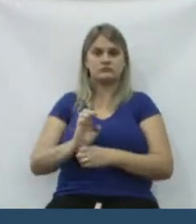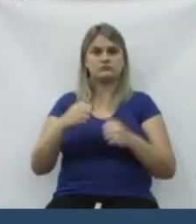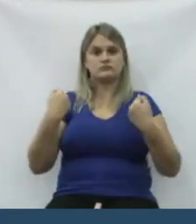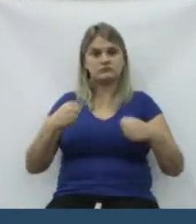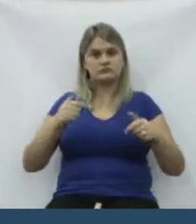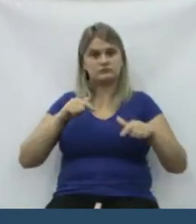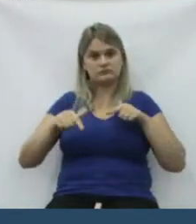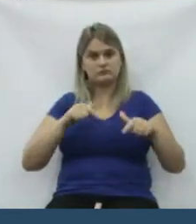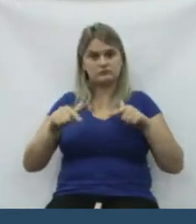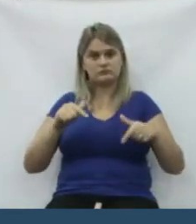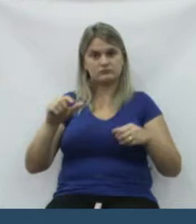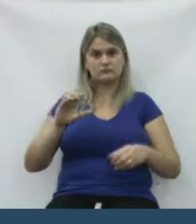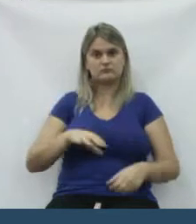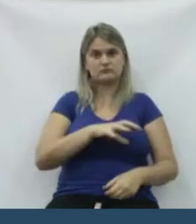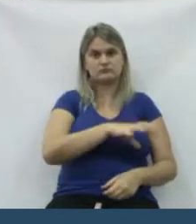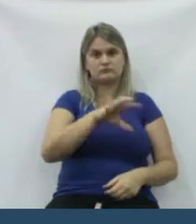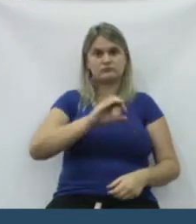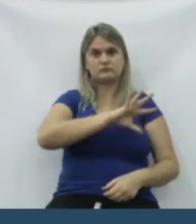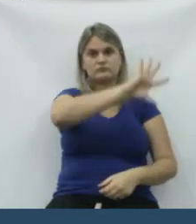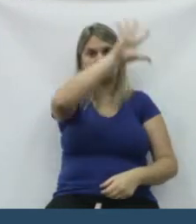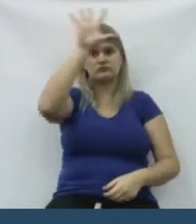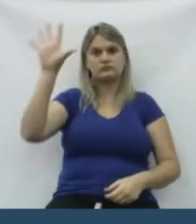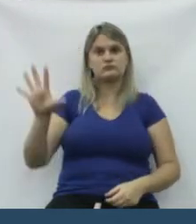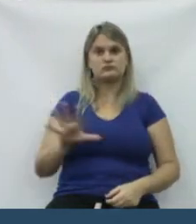estadual, para trabalhar para a região.